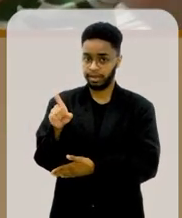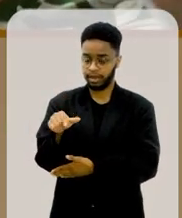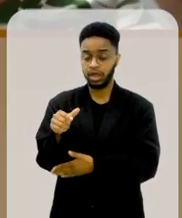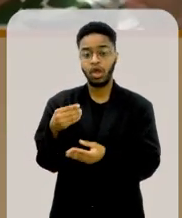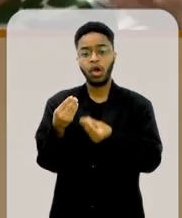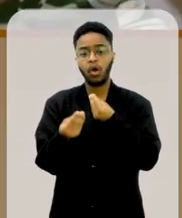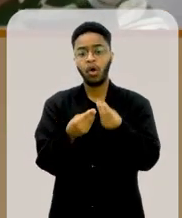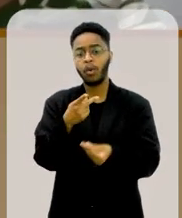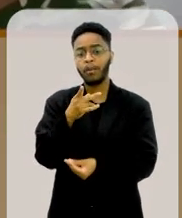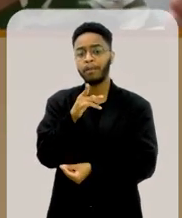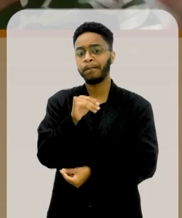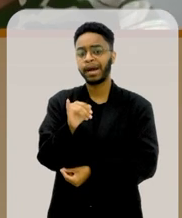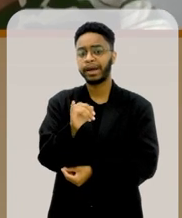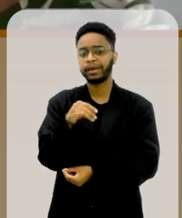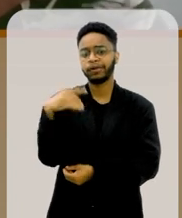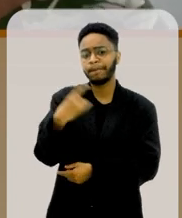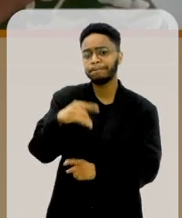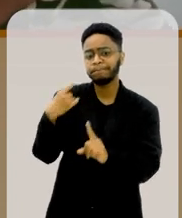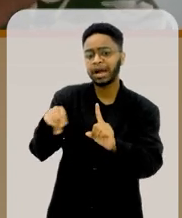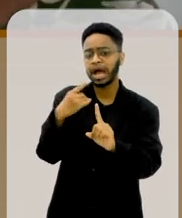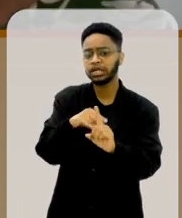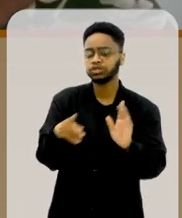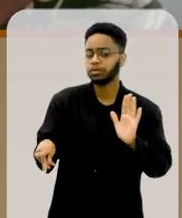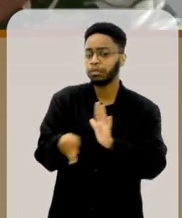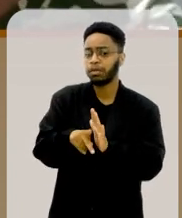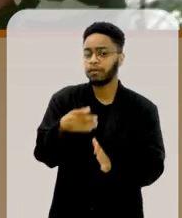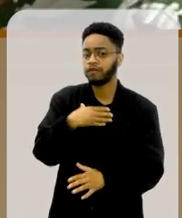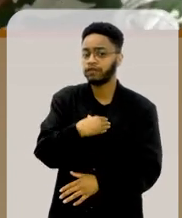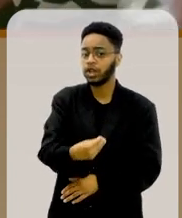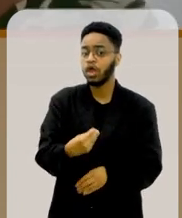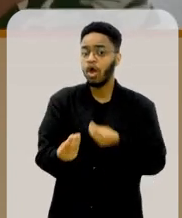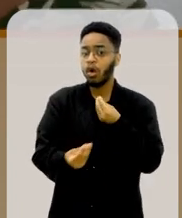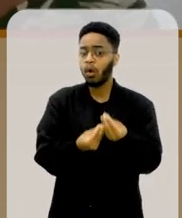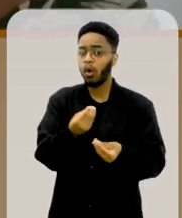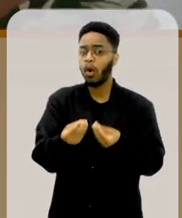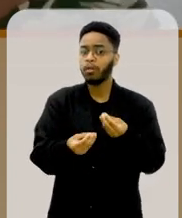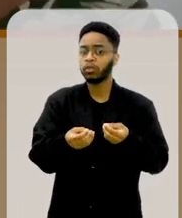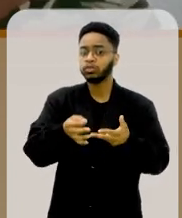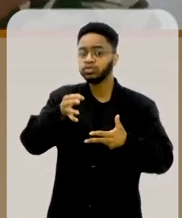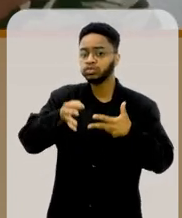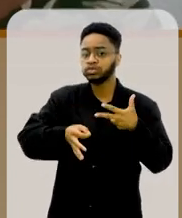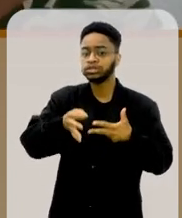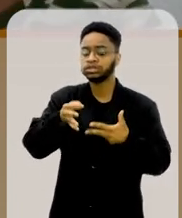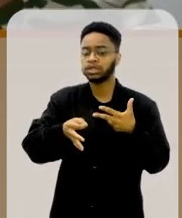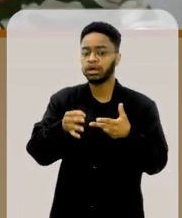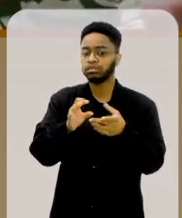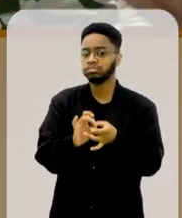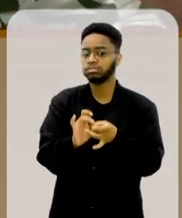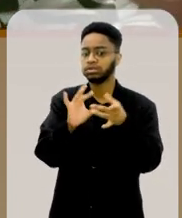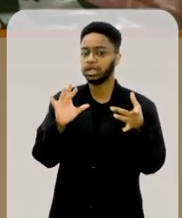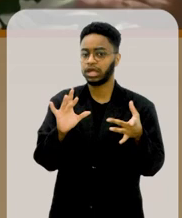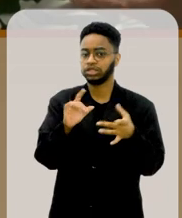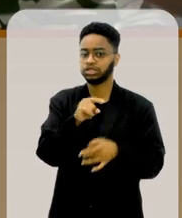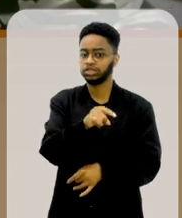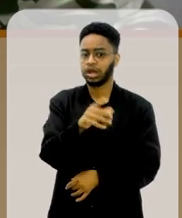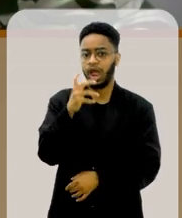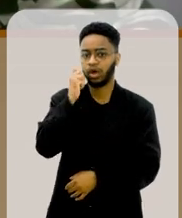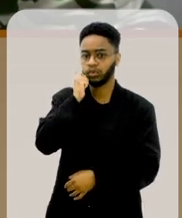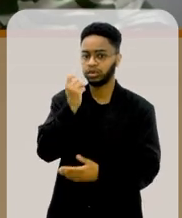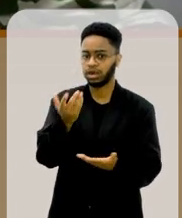maltrata as próprias filhas, como é que o poder judiciário é...